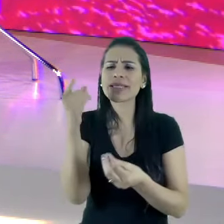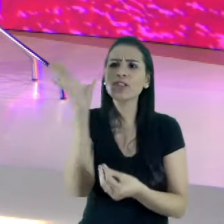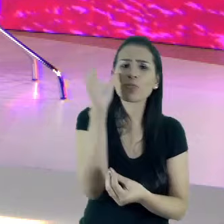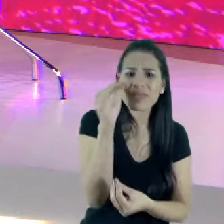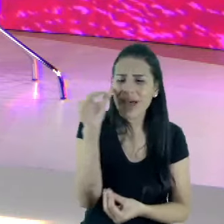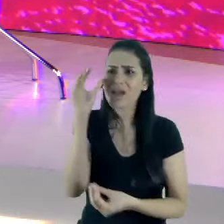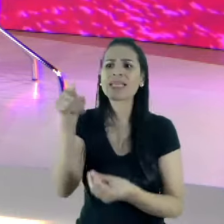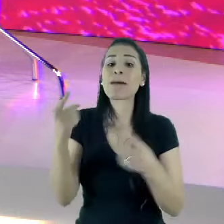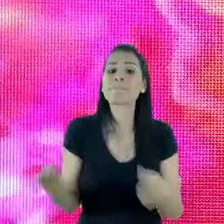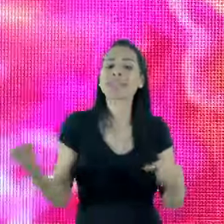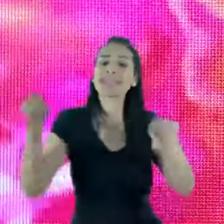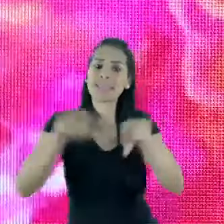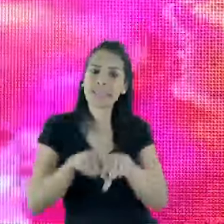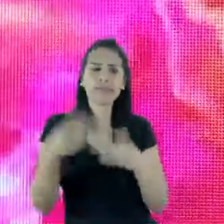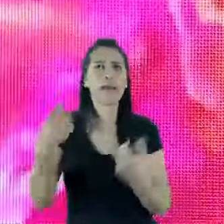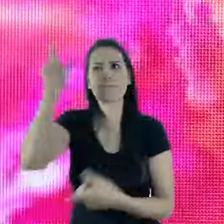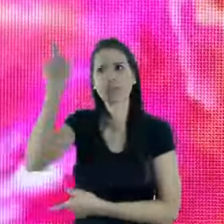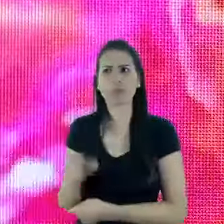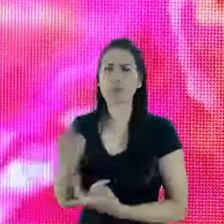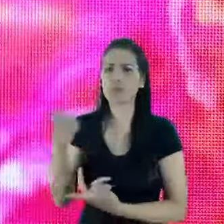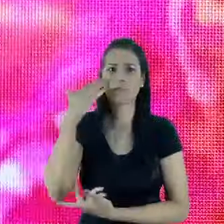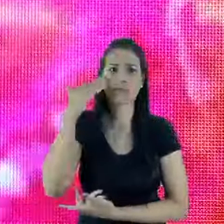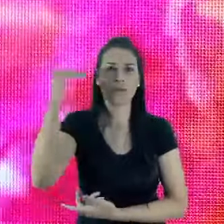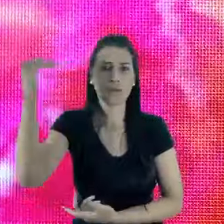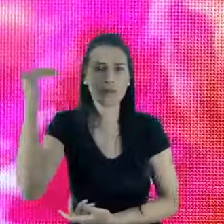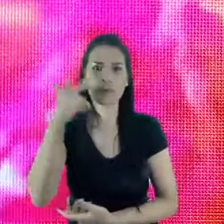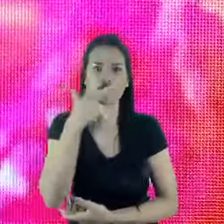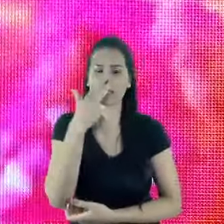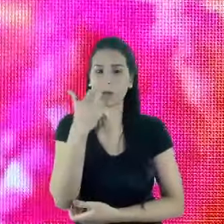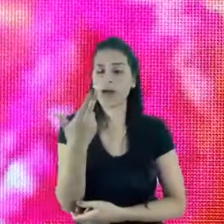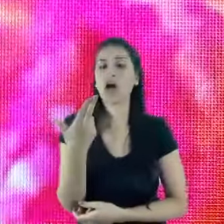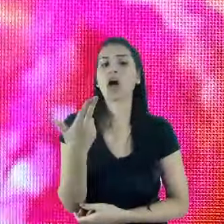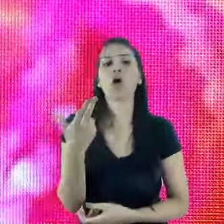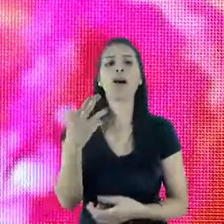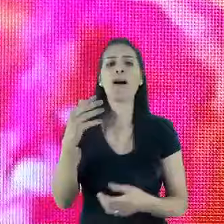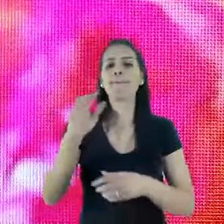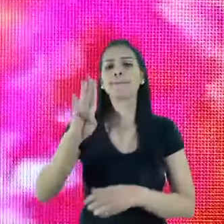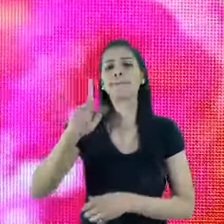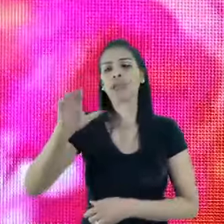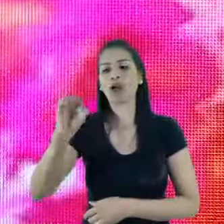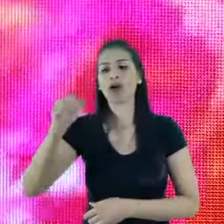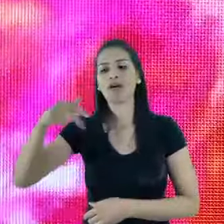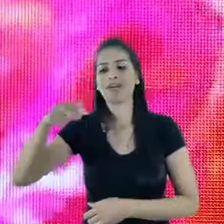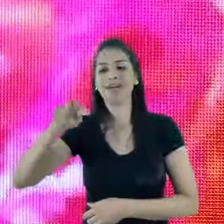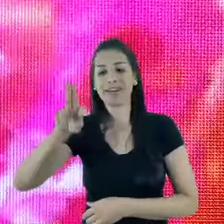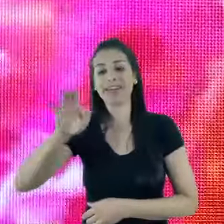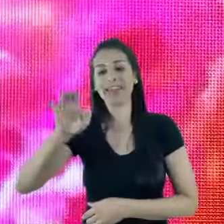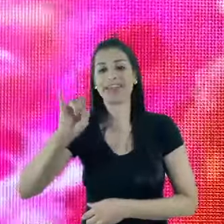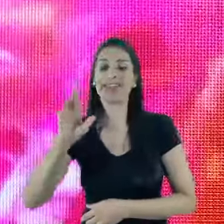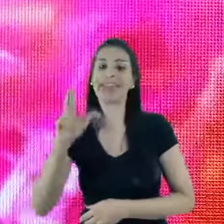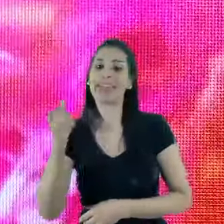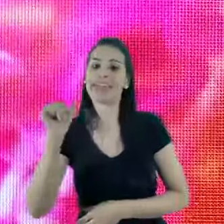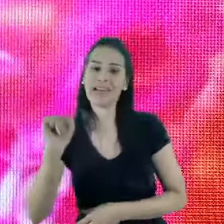Desde figuras super emblemáticas, como Gisele Bündchen, até blogueiras locais, como que vocês enxergam o